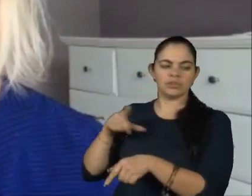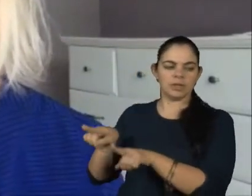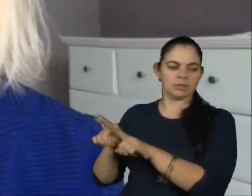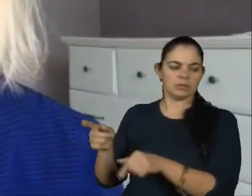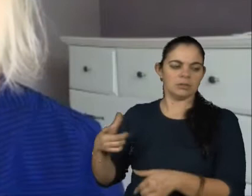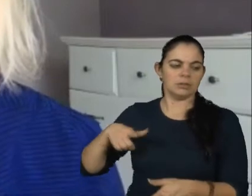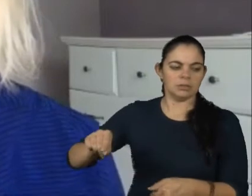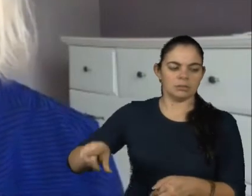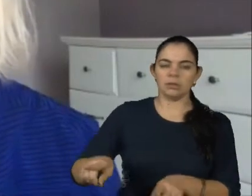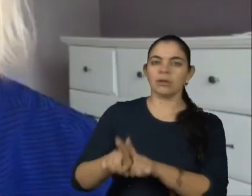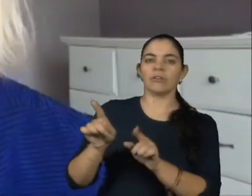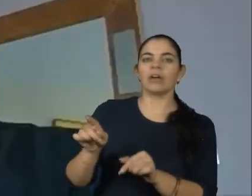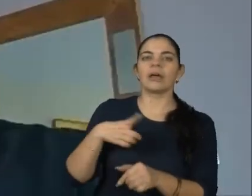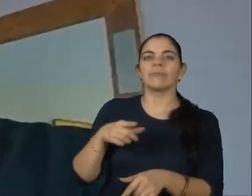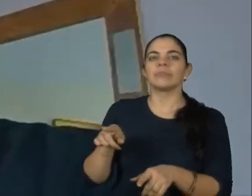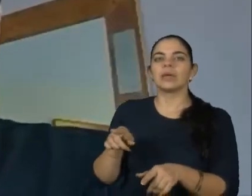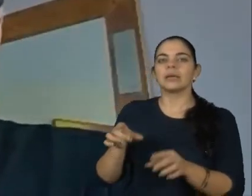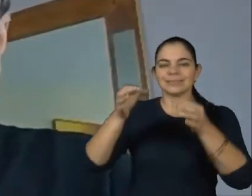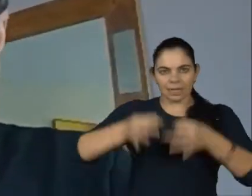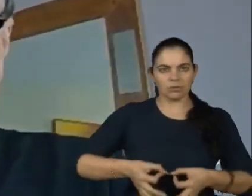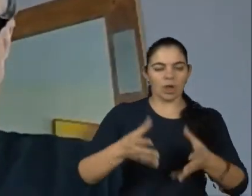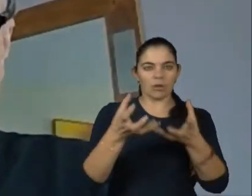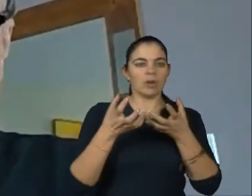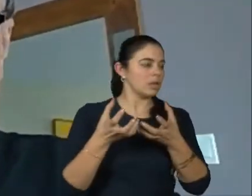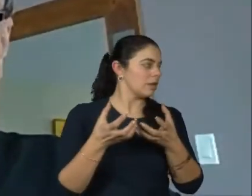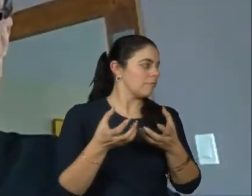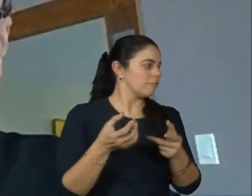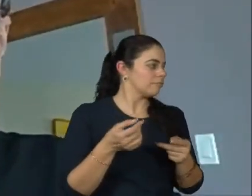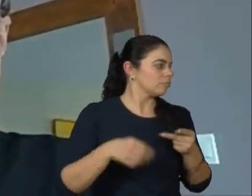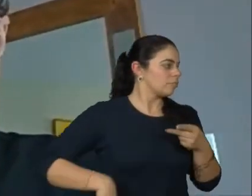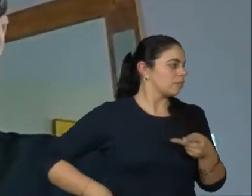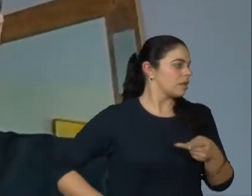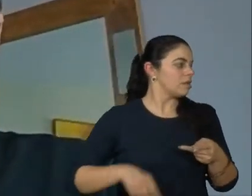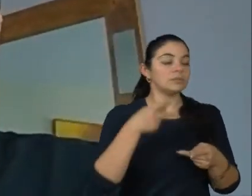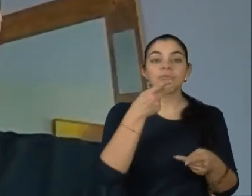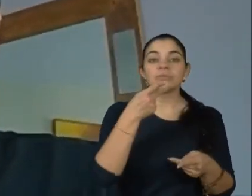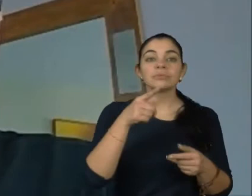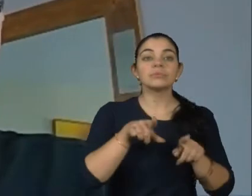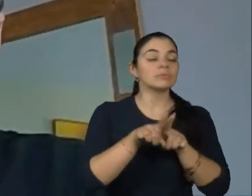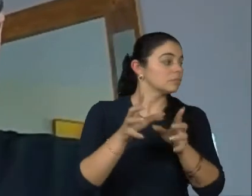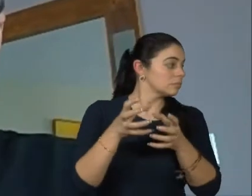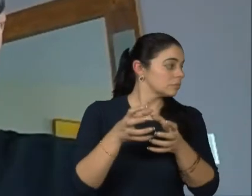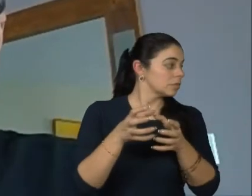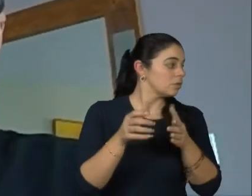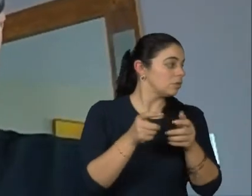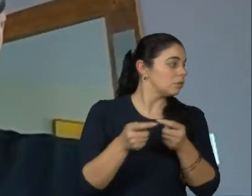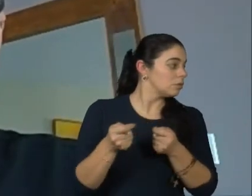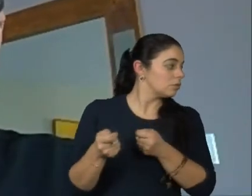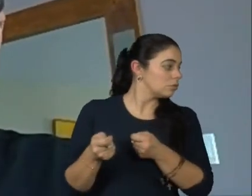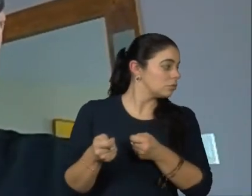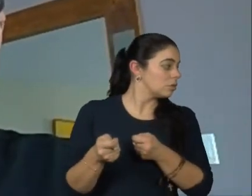isso. Exatamente. Bom, eu queria que vocês me fizessem, por favor, host aí, me fizessem ter o controle da